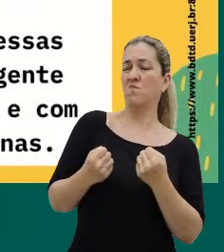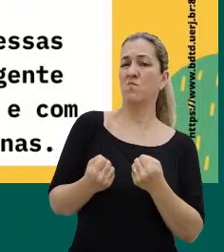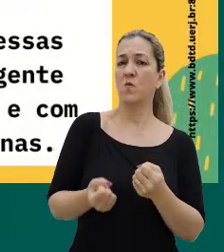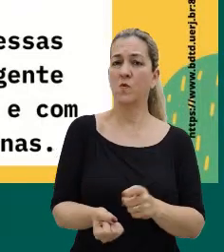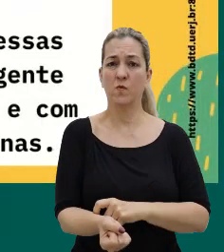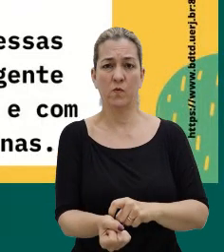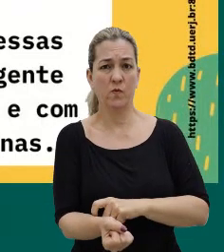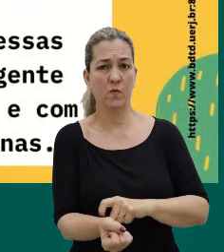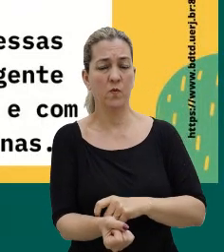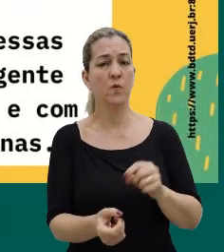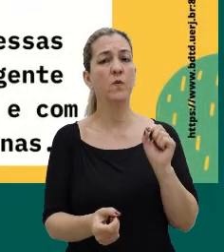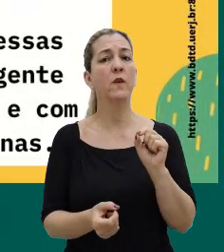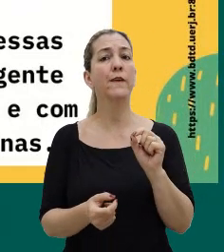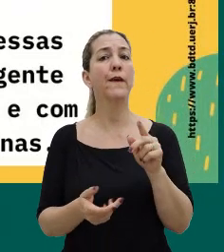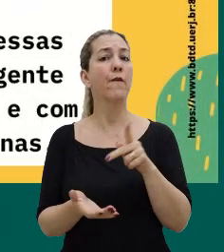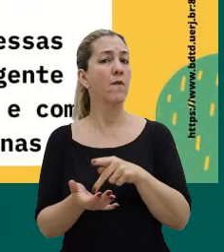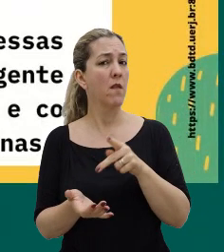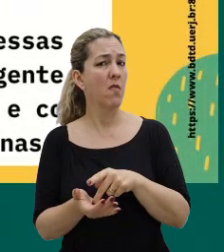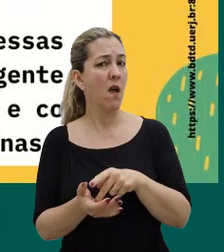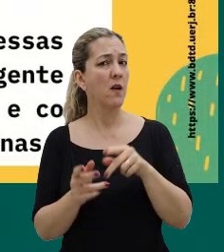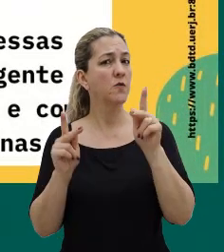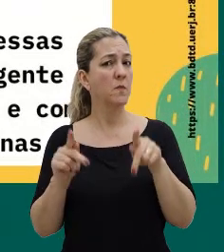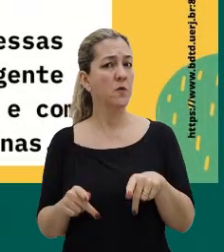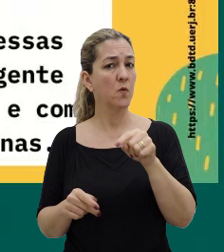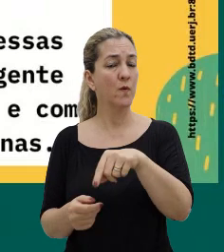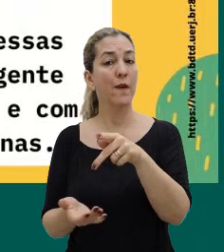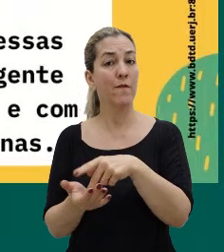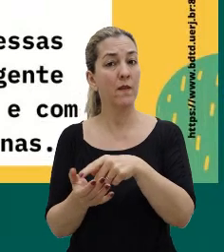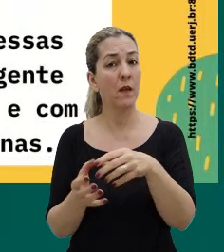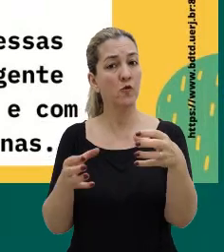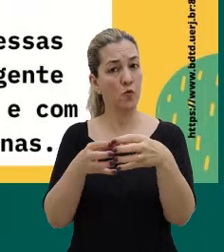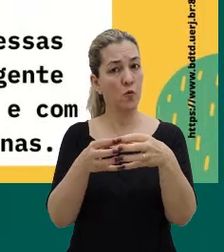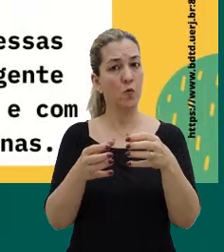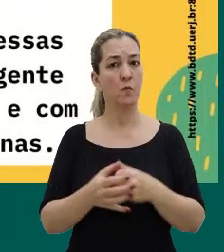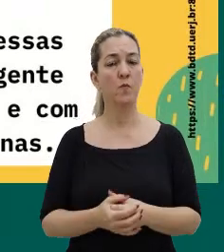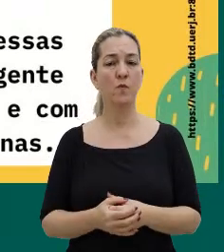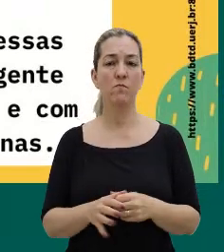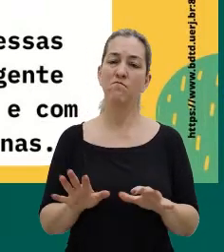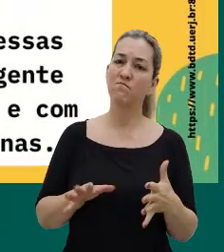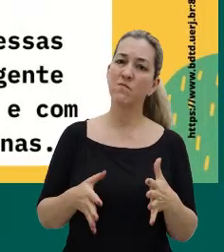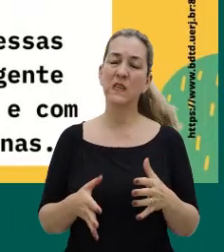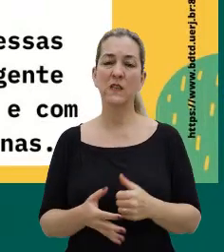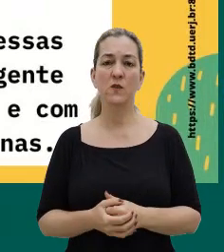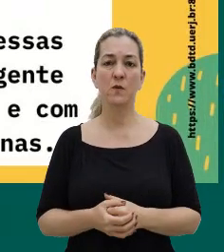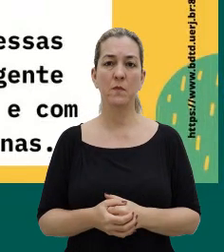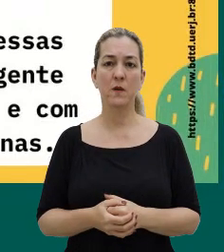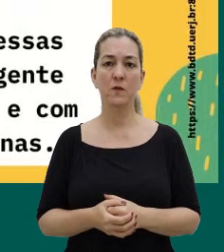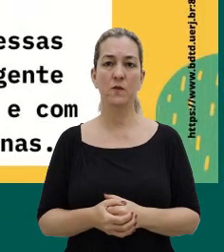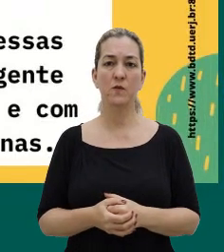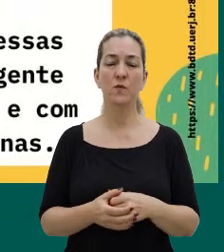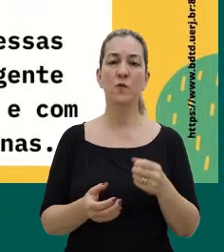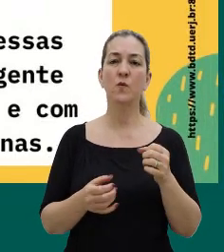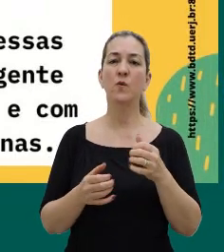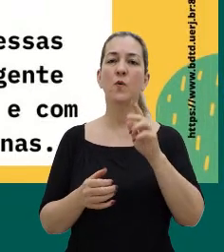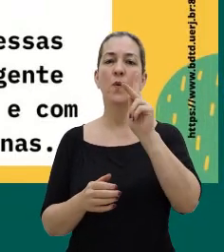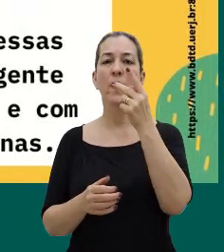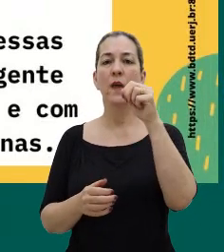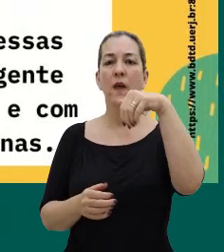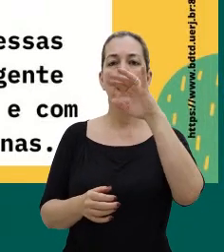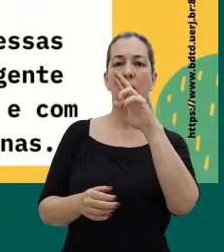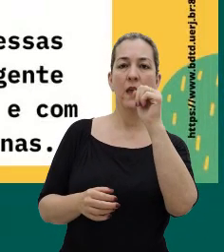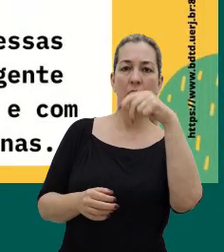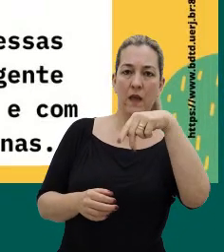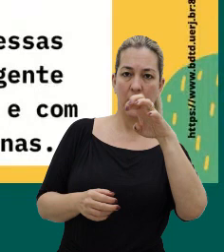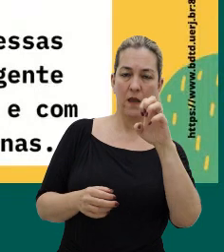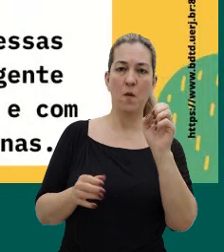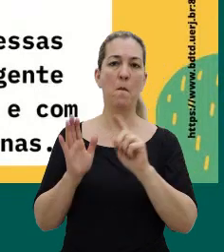entre o que é o real do sujeito e o que é da realidade do coletivo, né, mais ou menos pelo fio condutor que o Henrique trouxe antes, né,